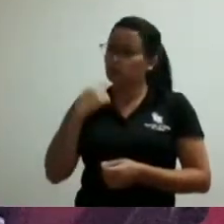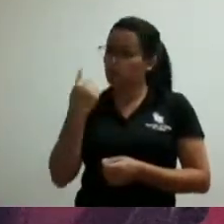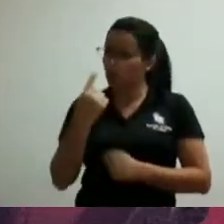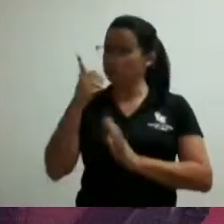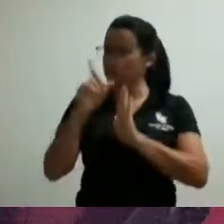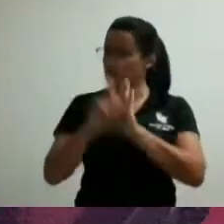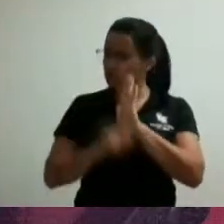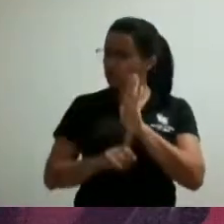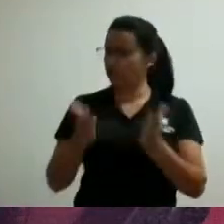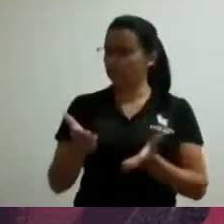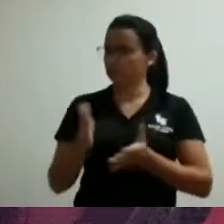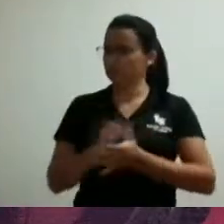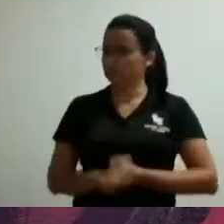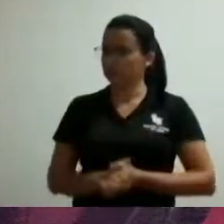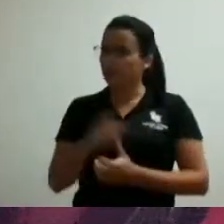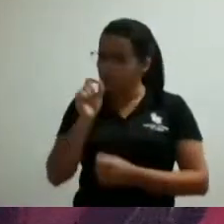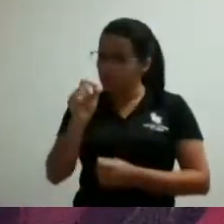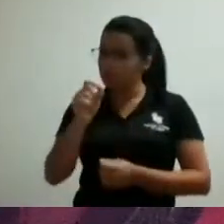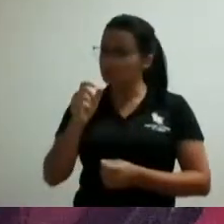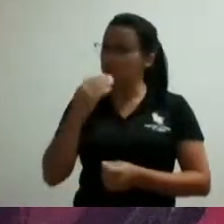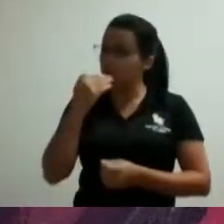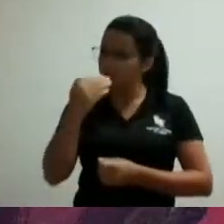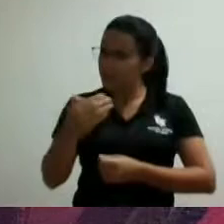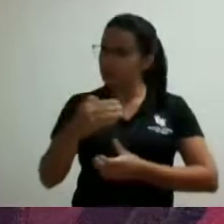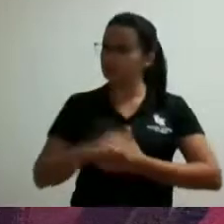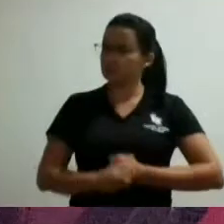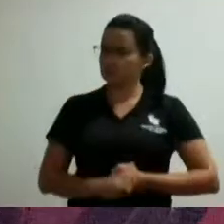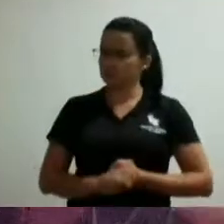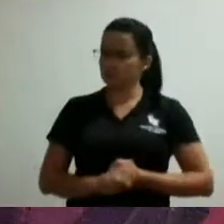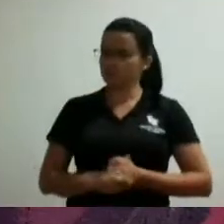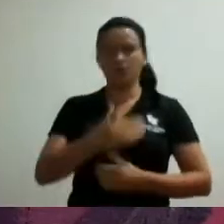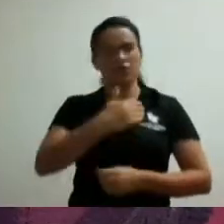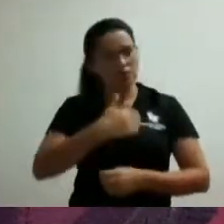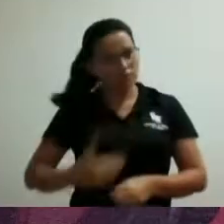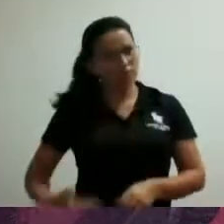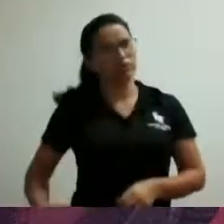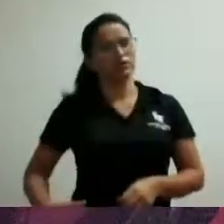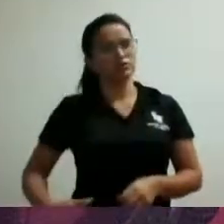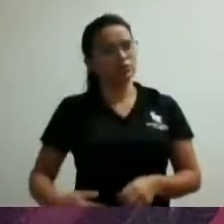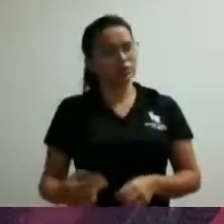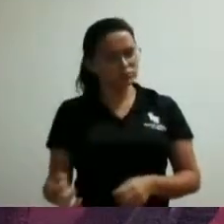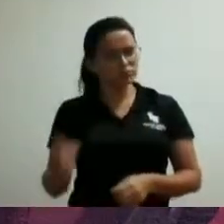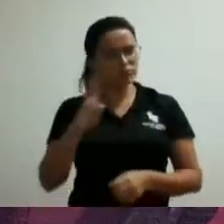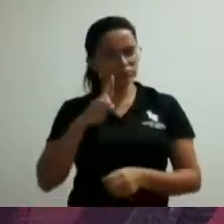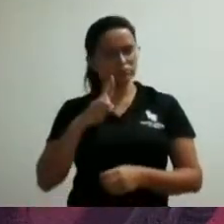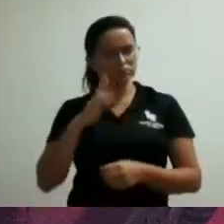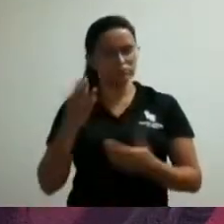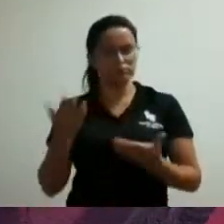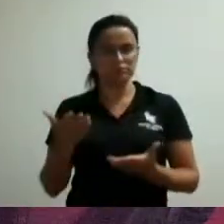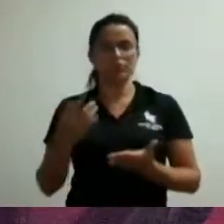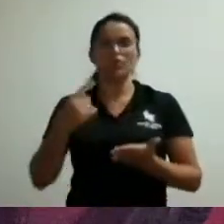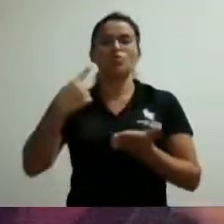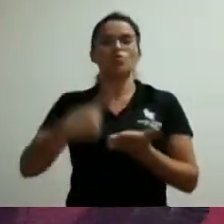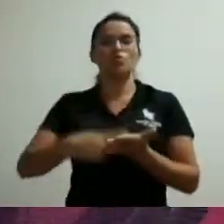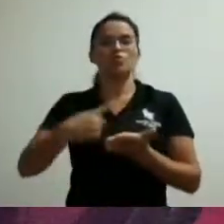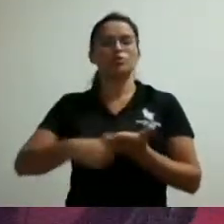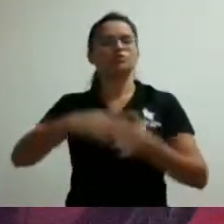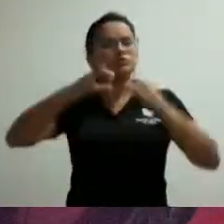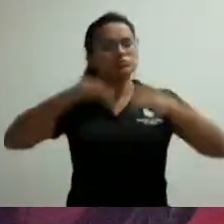é isso que nós pedimos e o governador foi autêntico e falou compromisso assumido